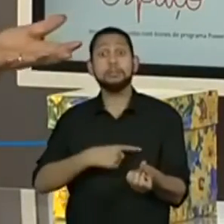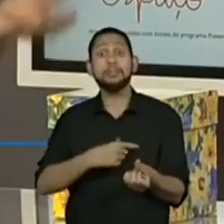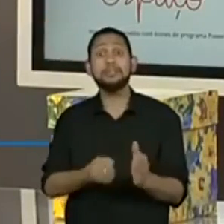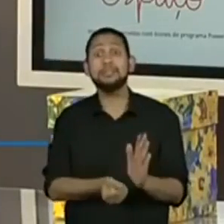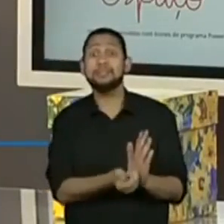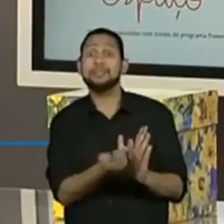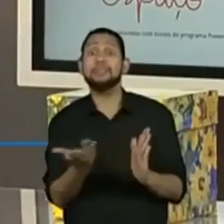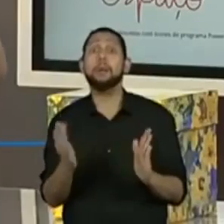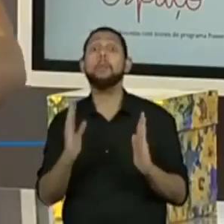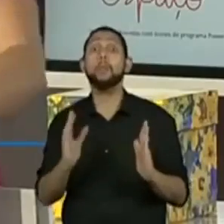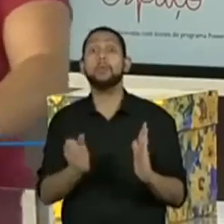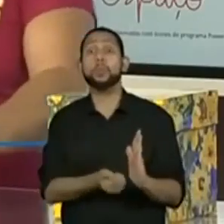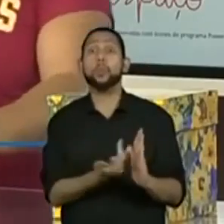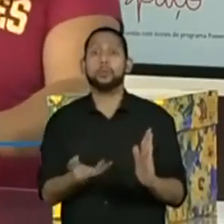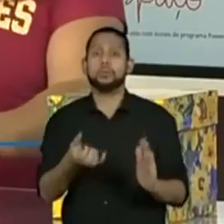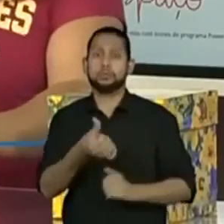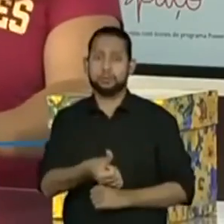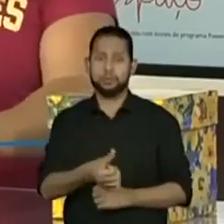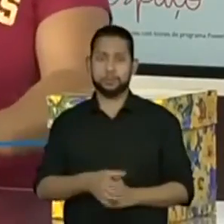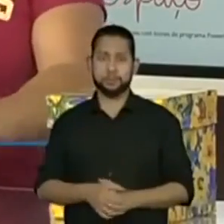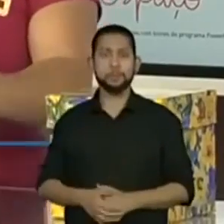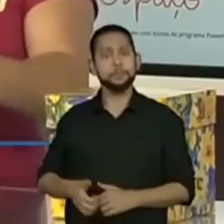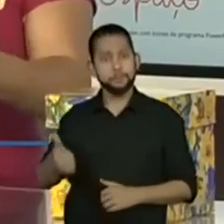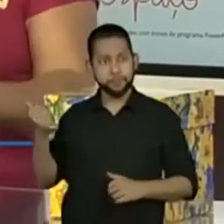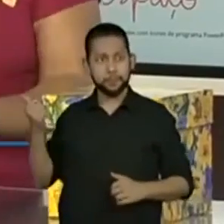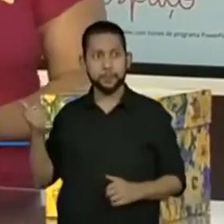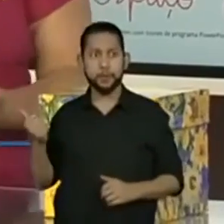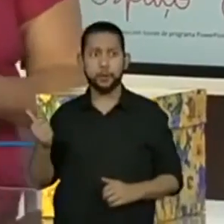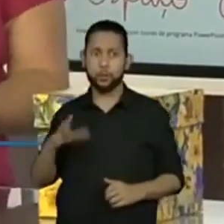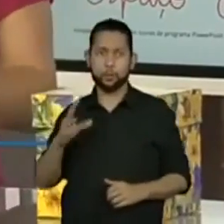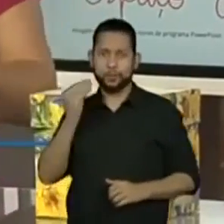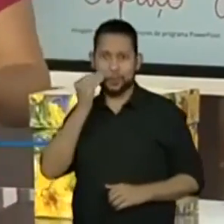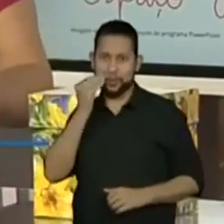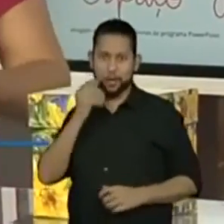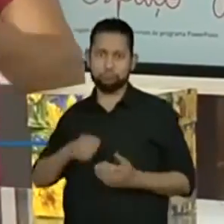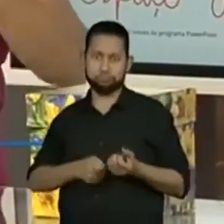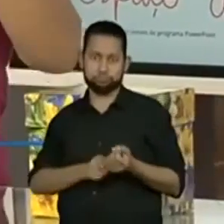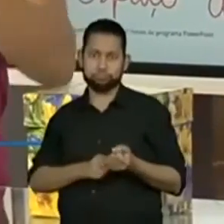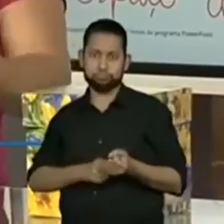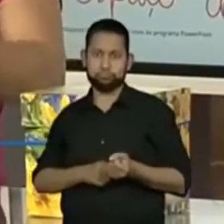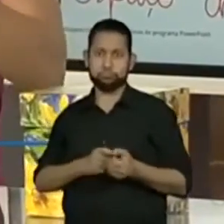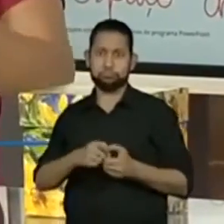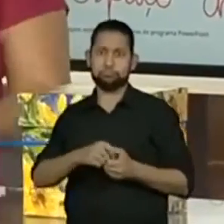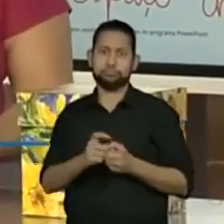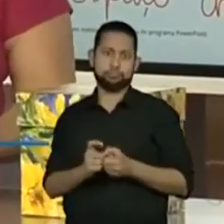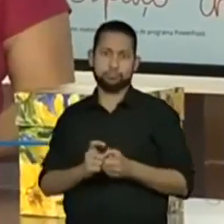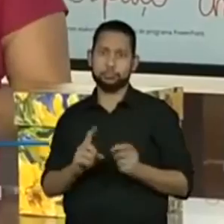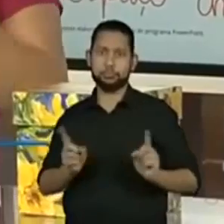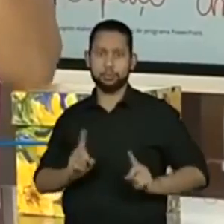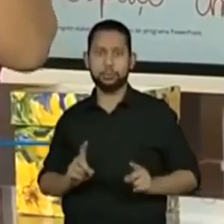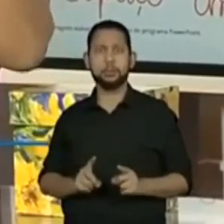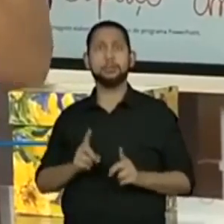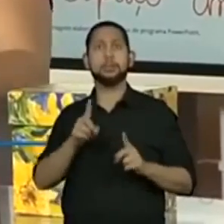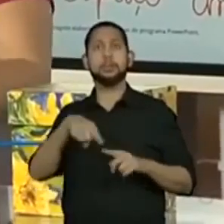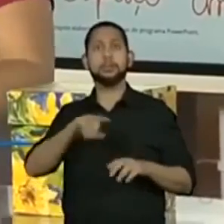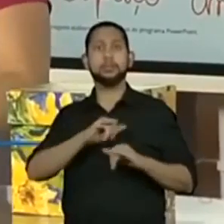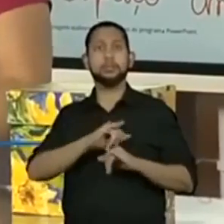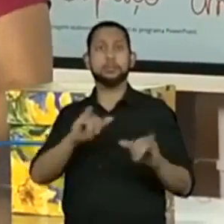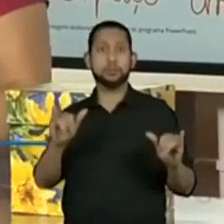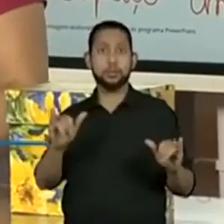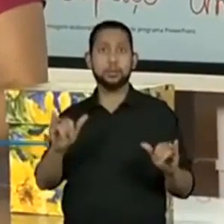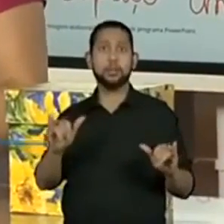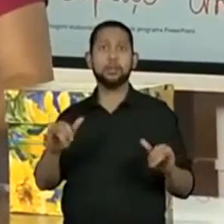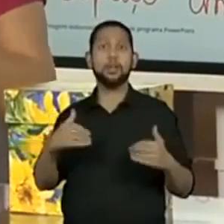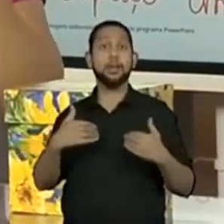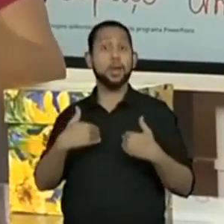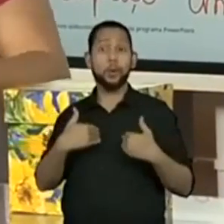seis chaves. No caso aqui, eu não vou tentar abrir o cadeado. Como eu disse para vocês, quero